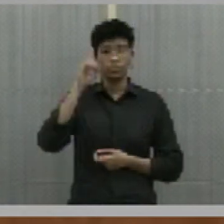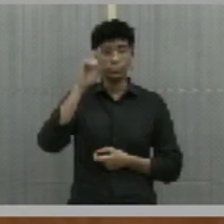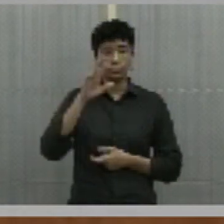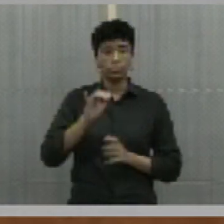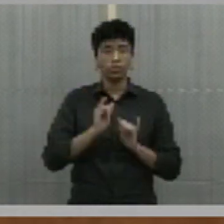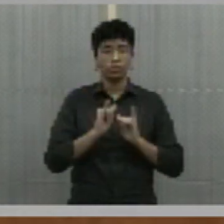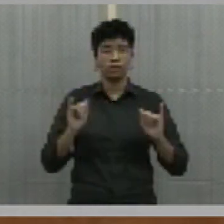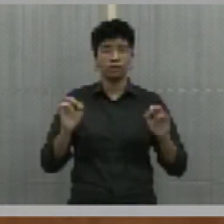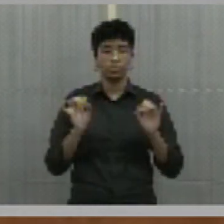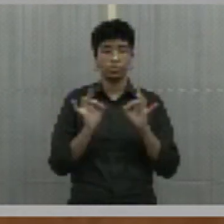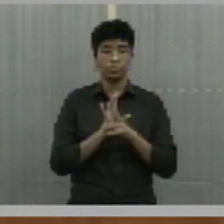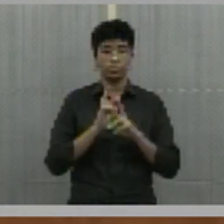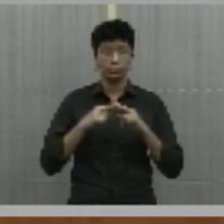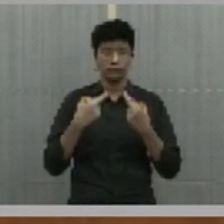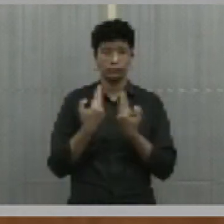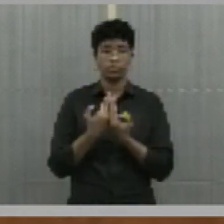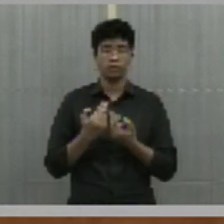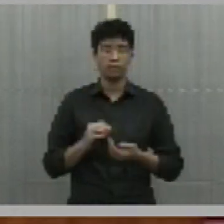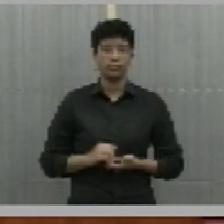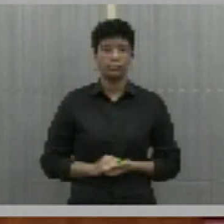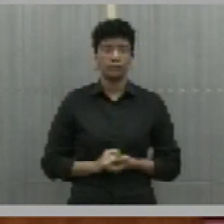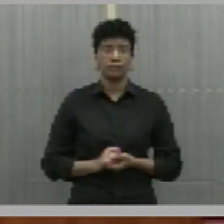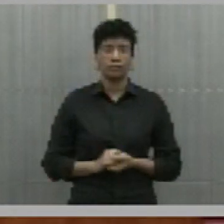proteção de Deus declaro encerrada a sessão.